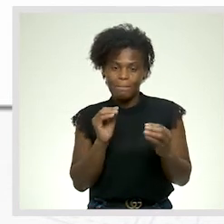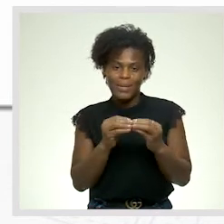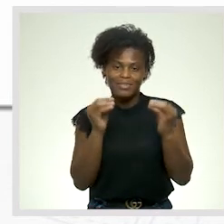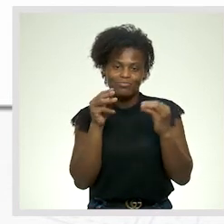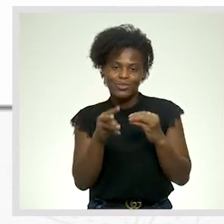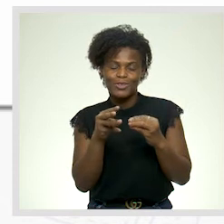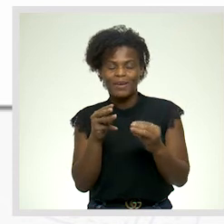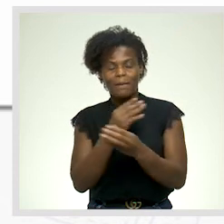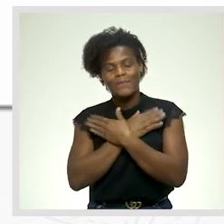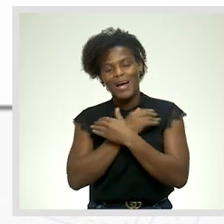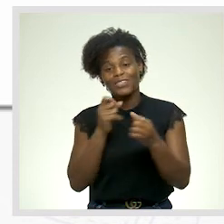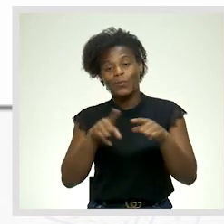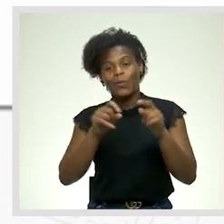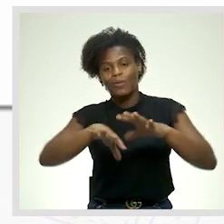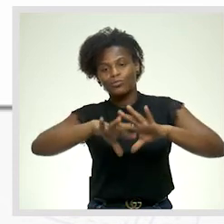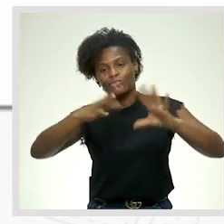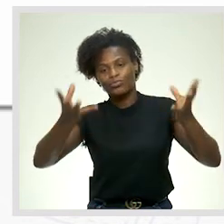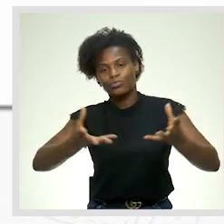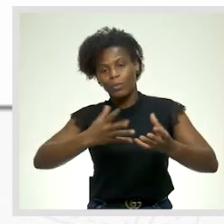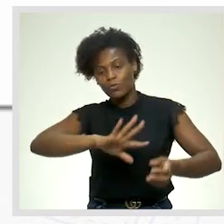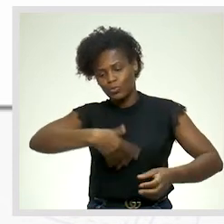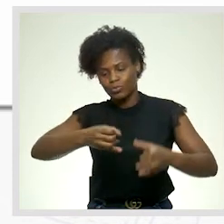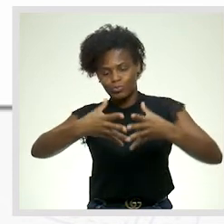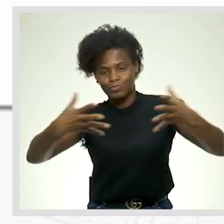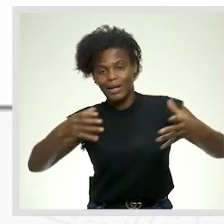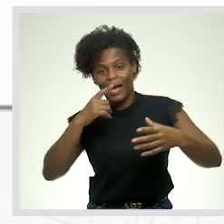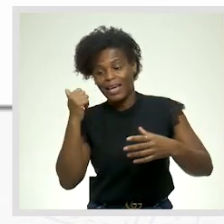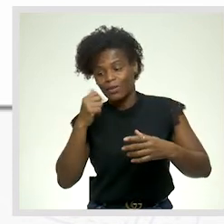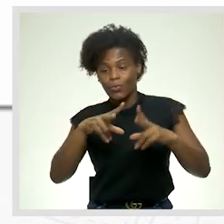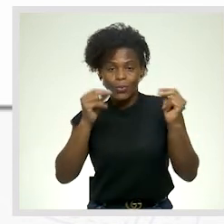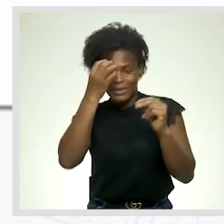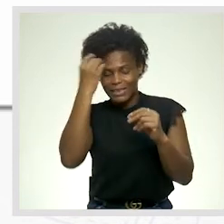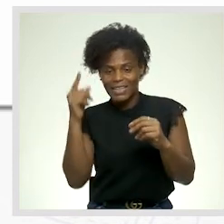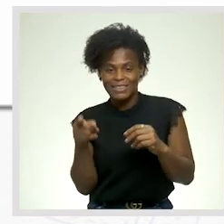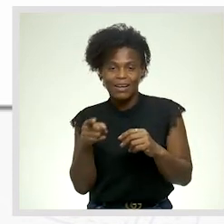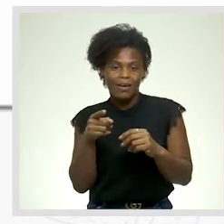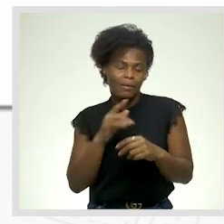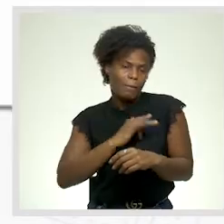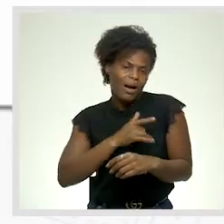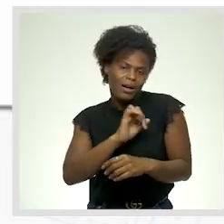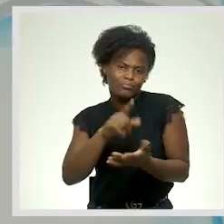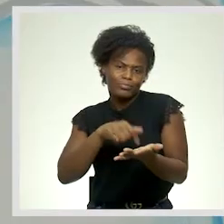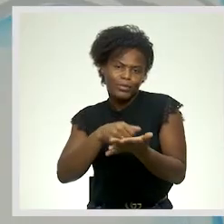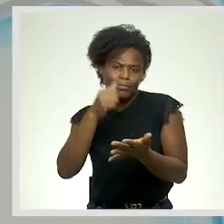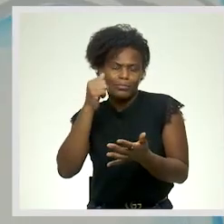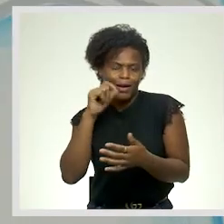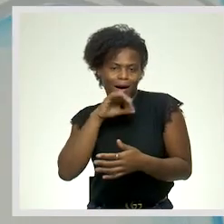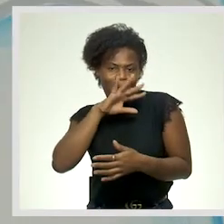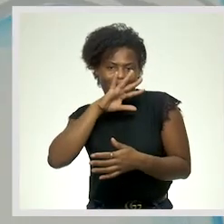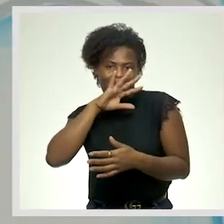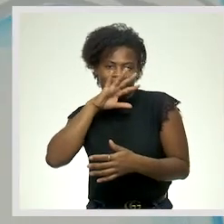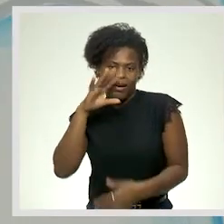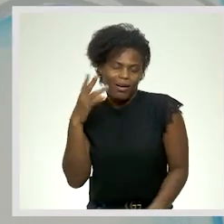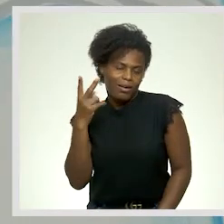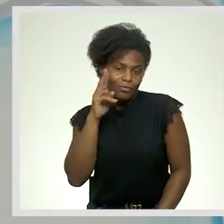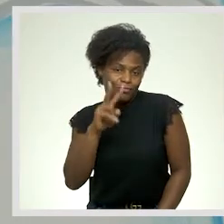E um abraço do tamanho do mundo Daquele que nunca te esquece Teu amado e eterno admirador Volta a terminar por um ponto final